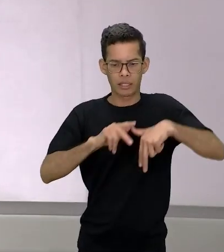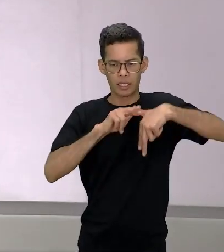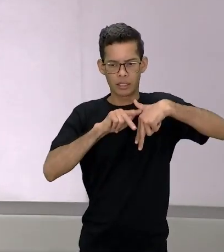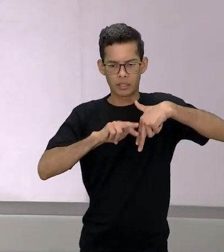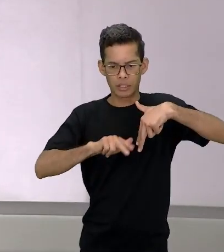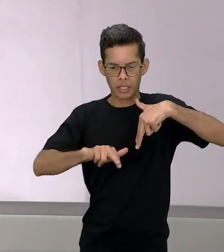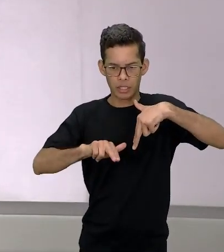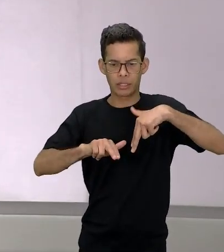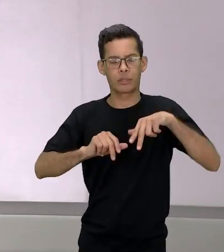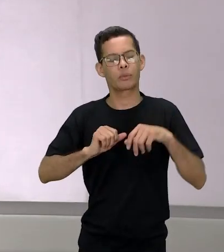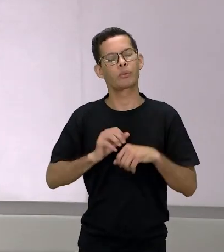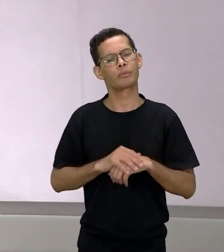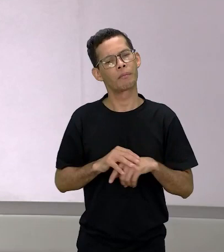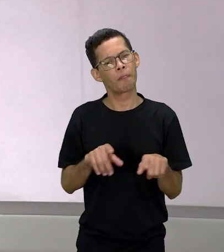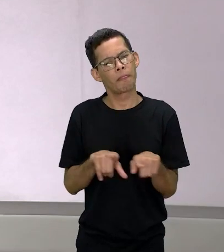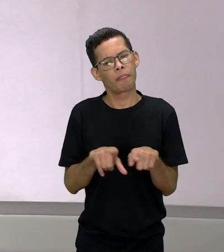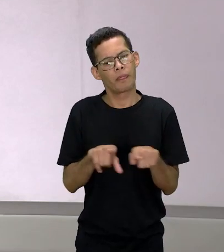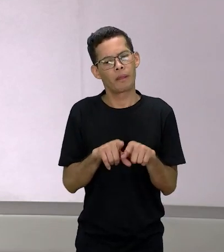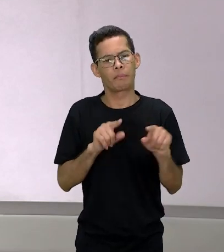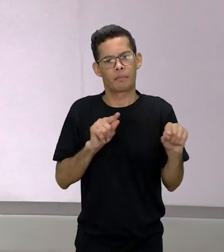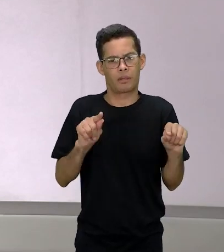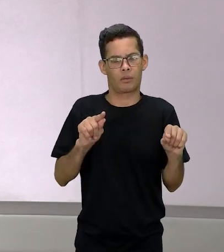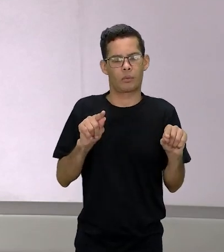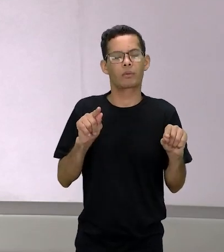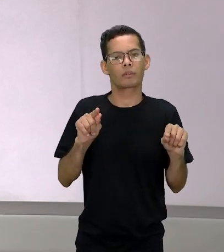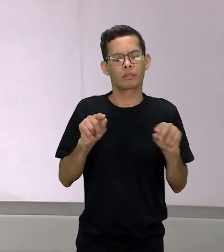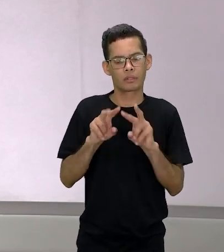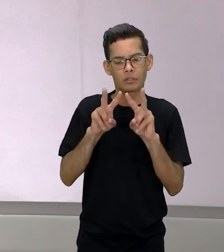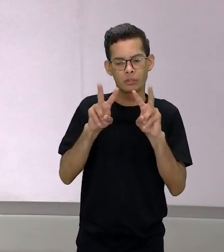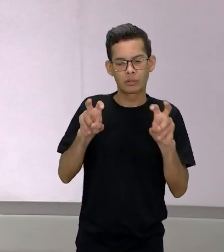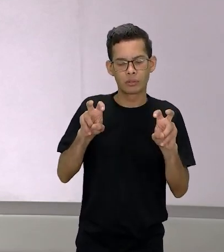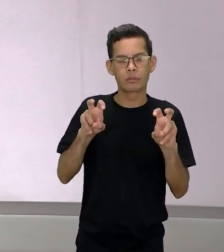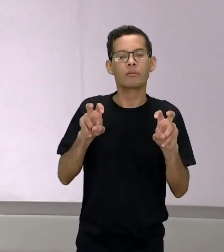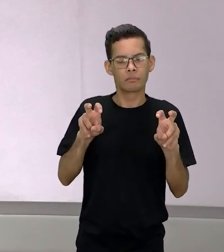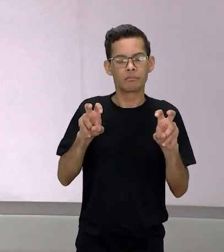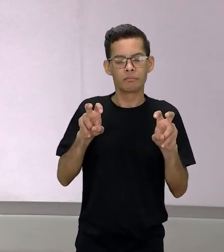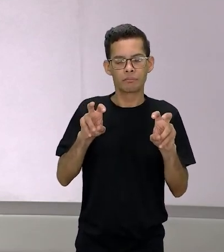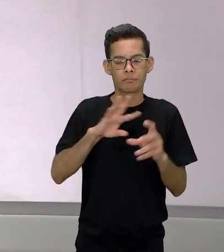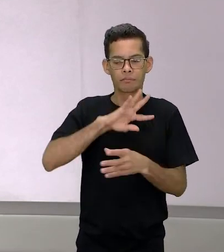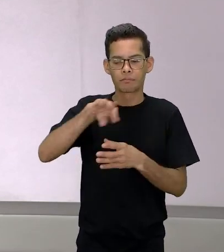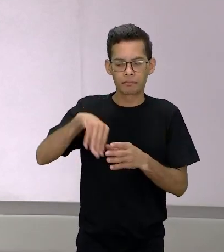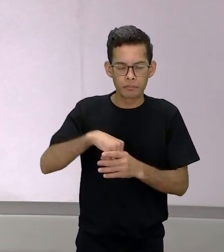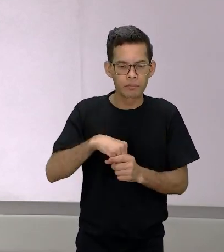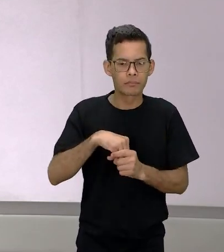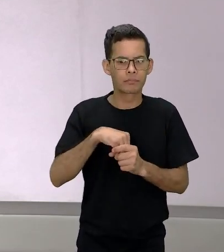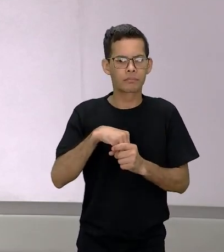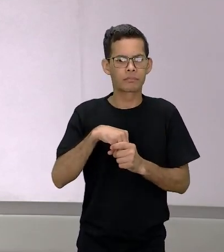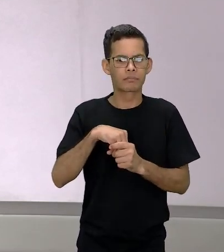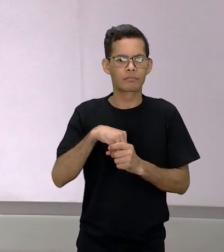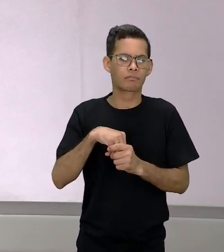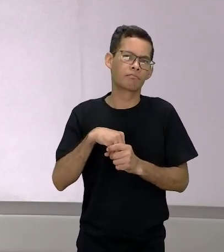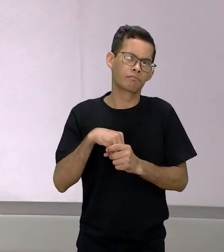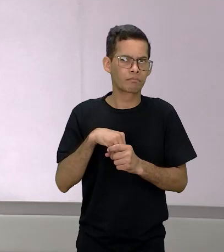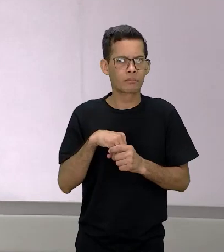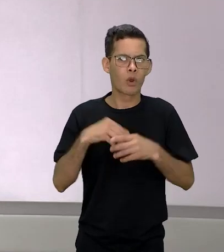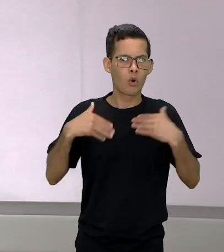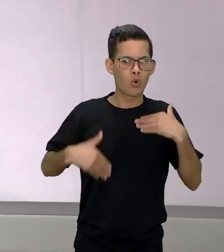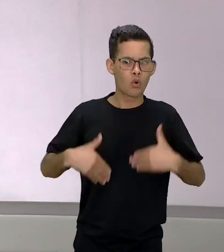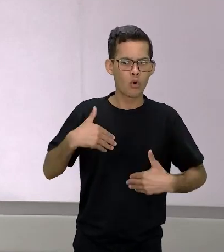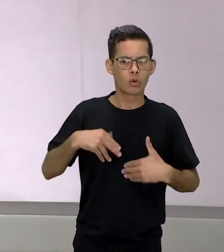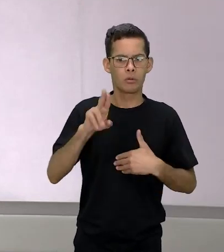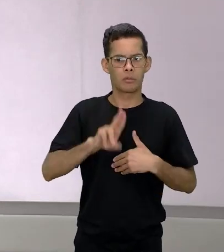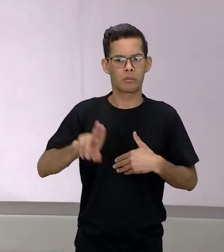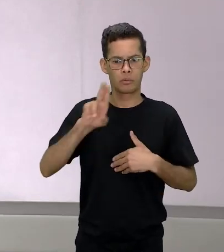no quanto as questões que envolvem ela como um corpo objeto